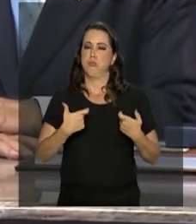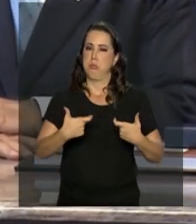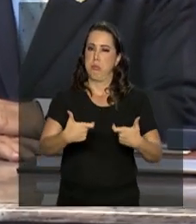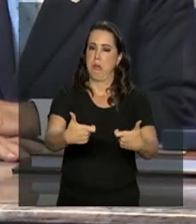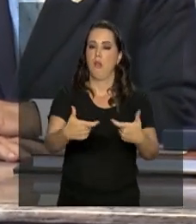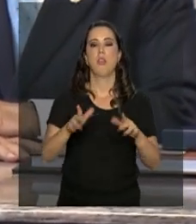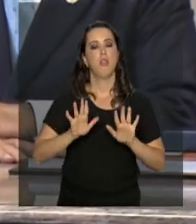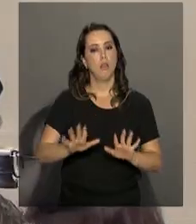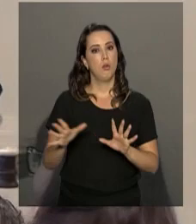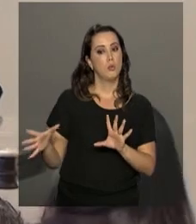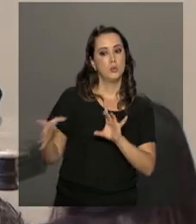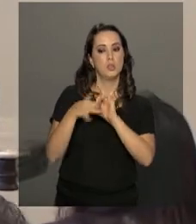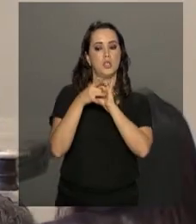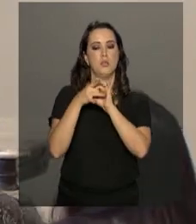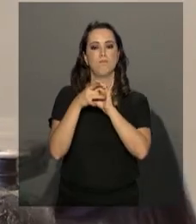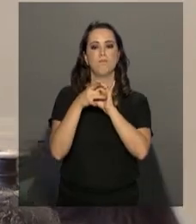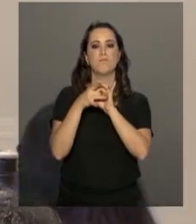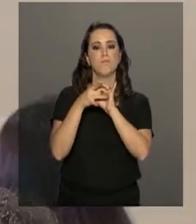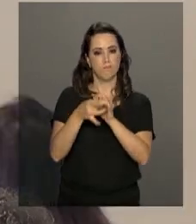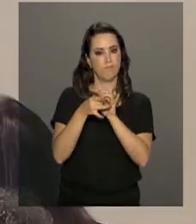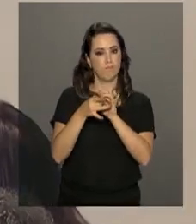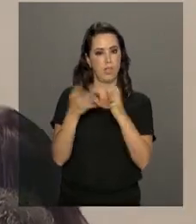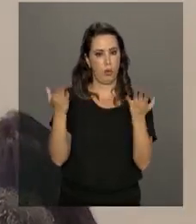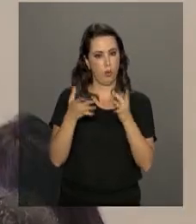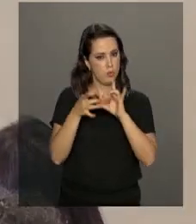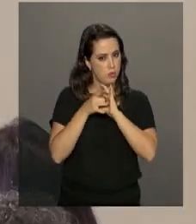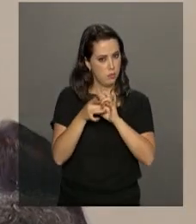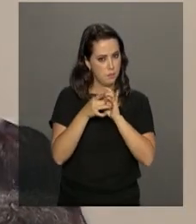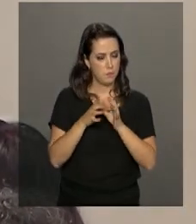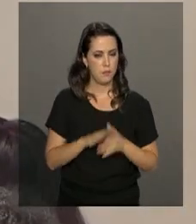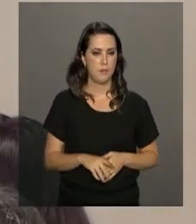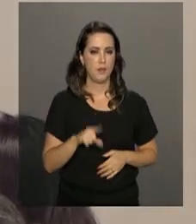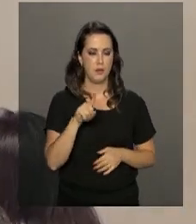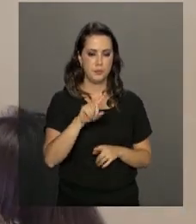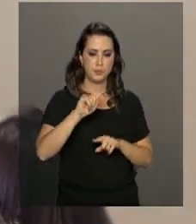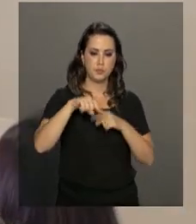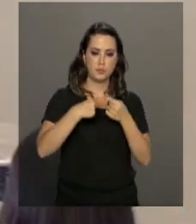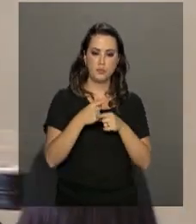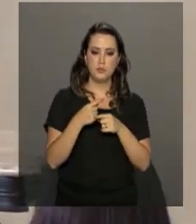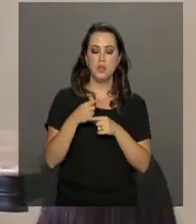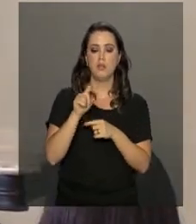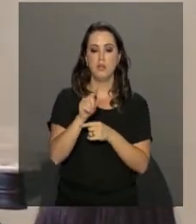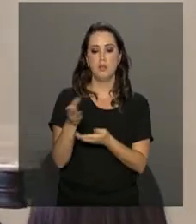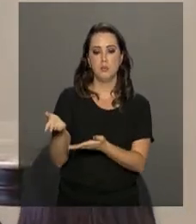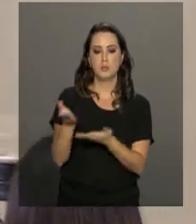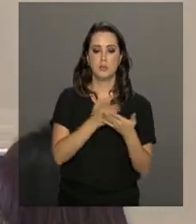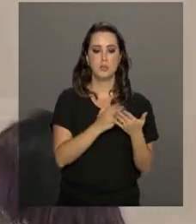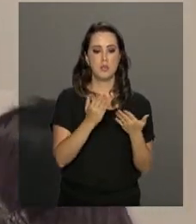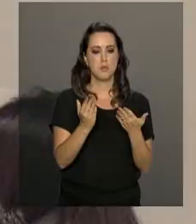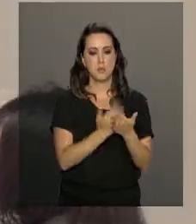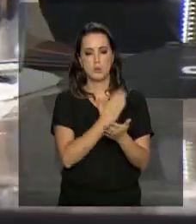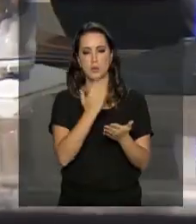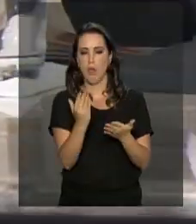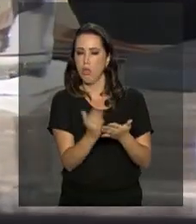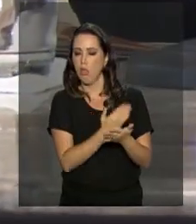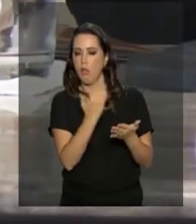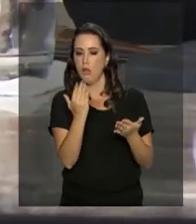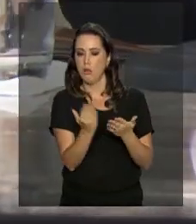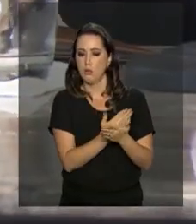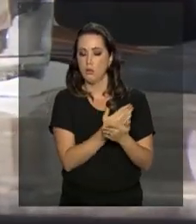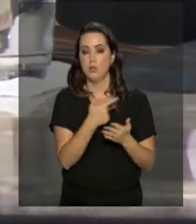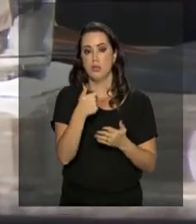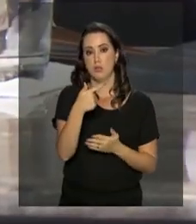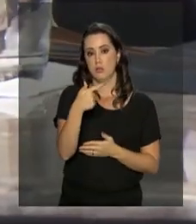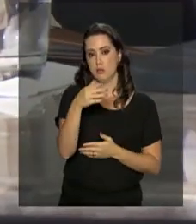somarmos forças juntos. Na rápida cerimônia, Jair Bolsonaro recebeu das mãos do presidente do tribunal um catálogo com o registro dos